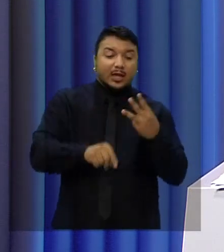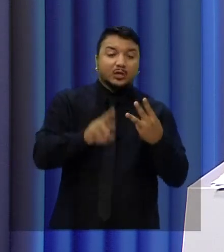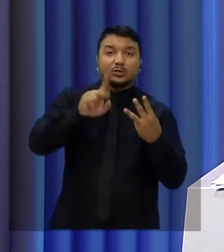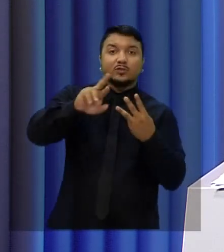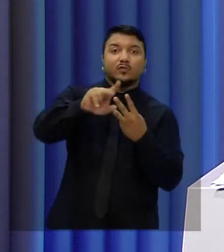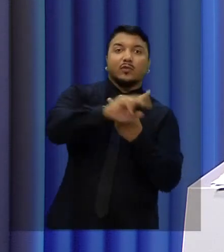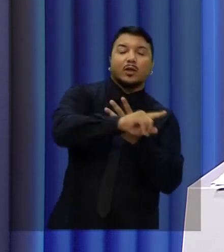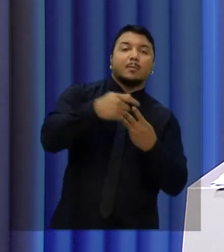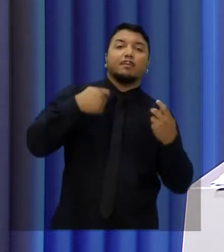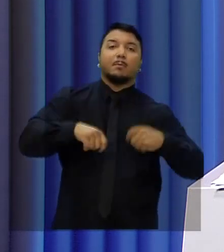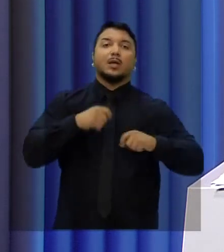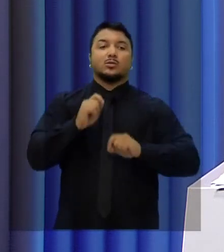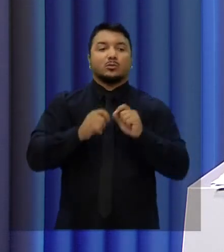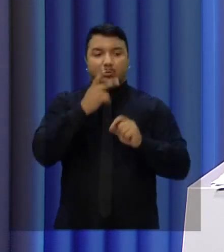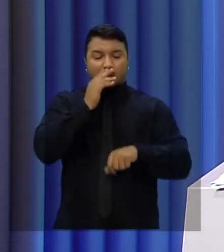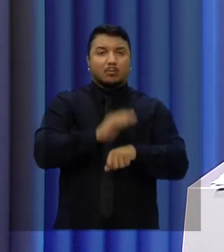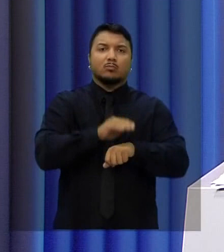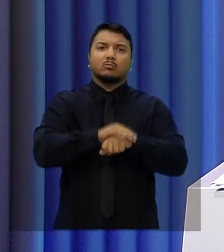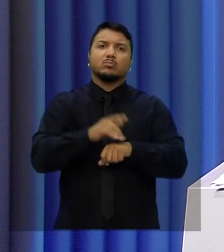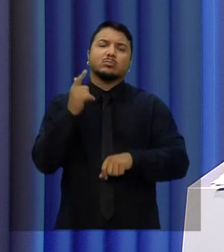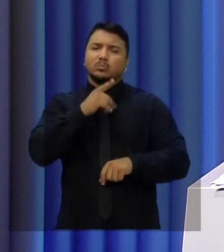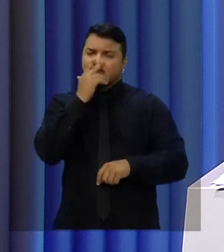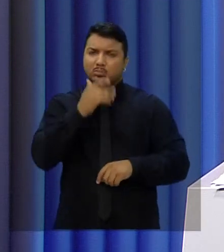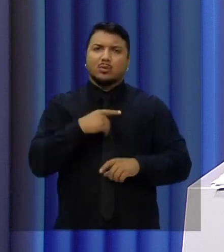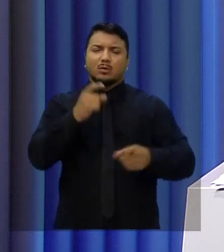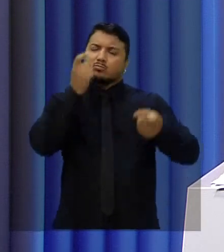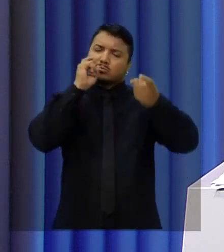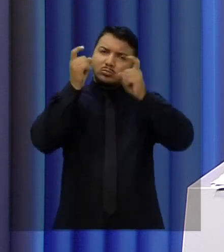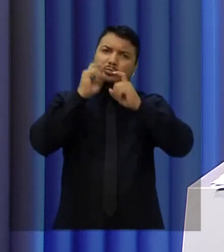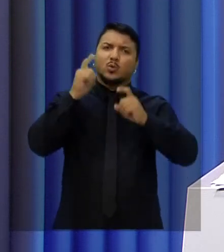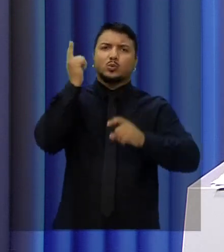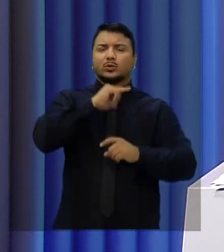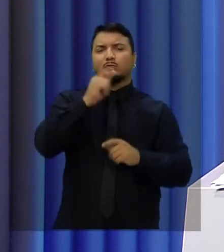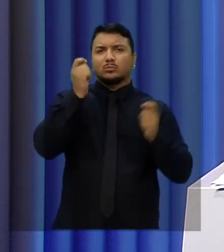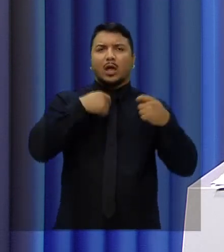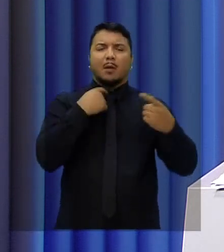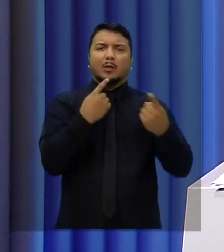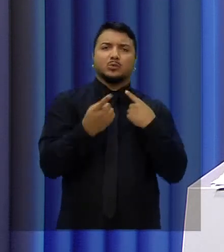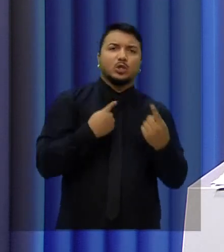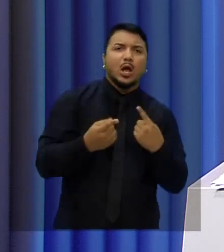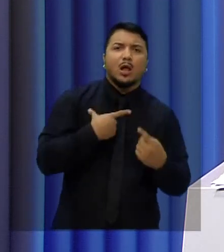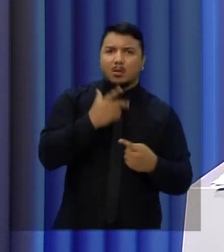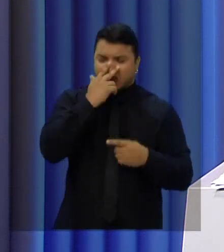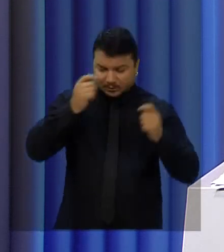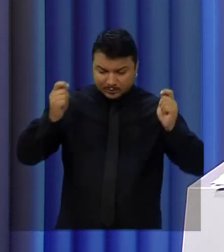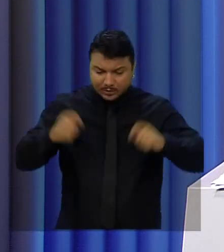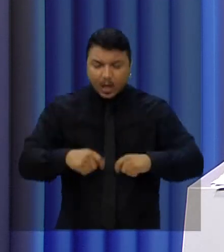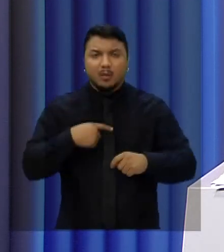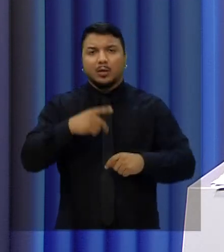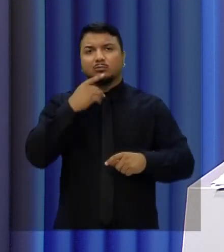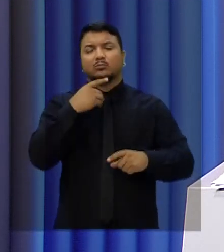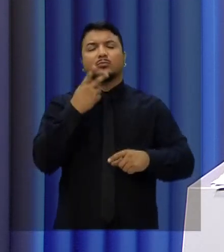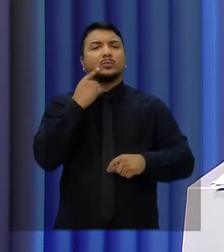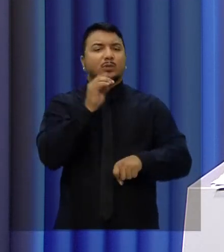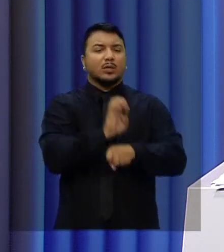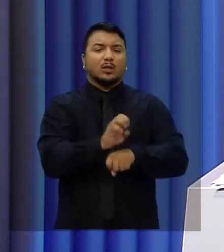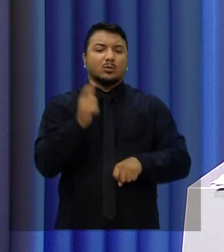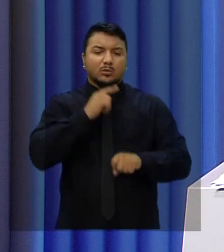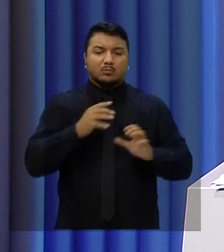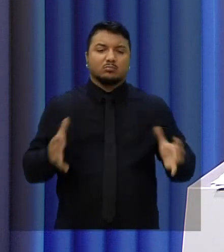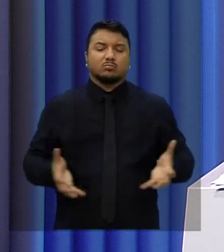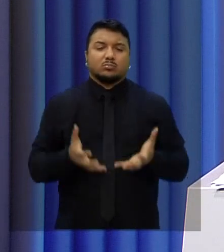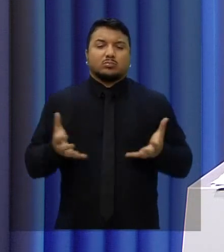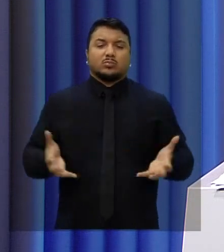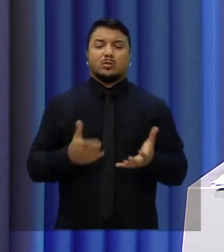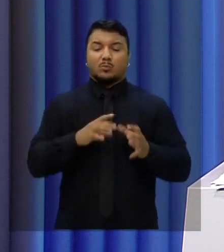é autonomia, liderança, capacidade de diálogo, capacidade de unir e construir. A história do Ceará de superação e união